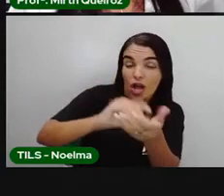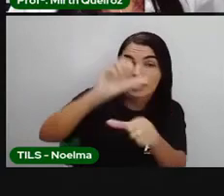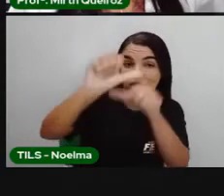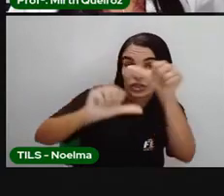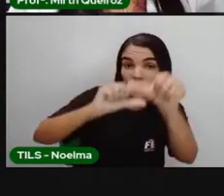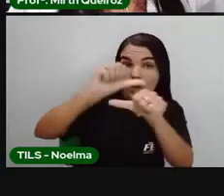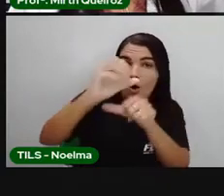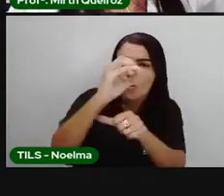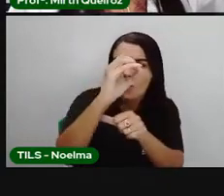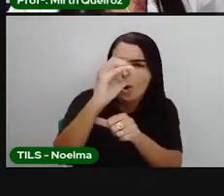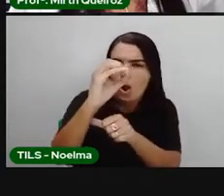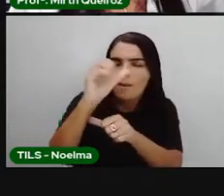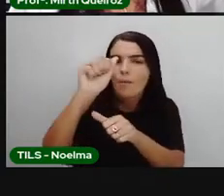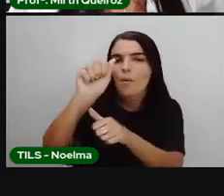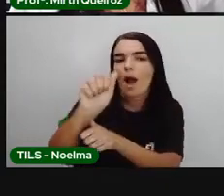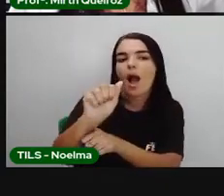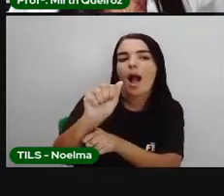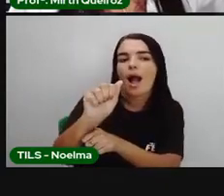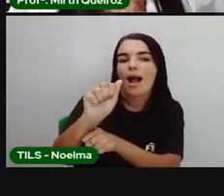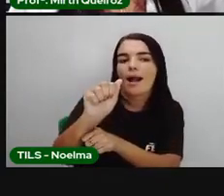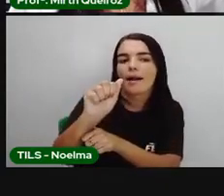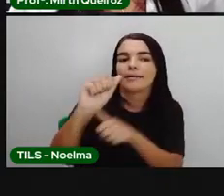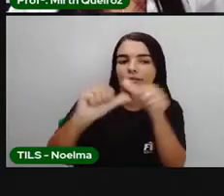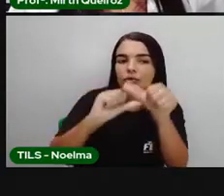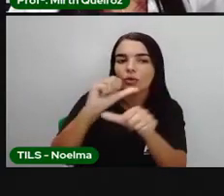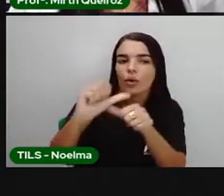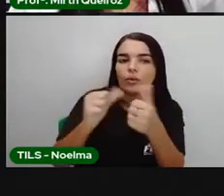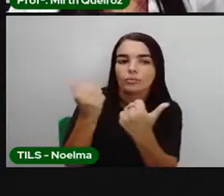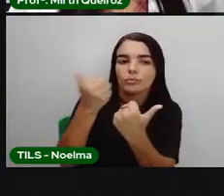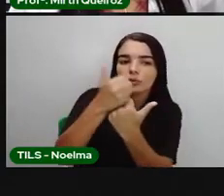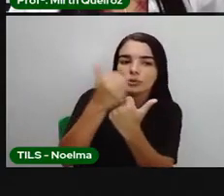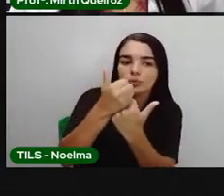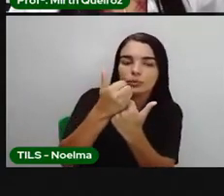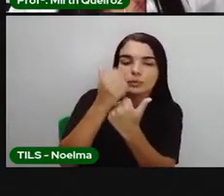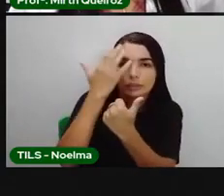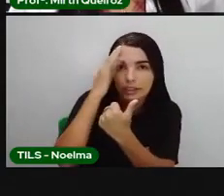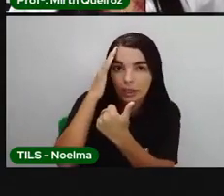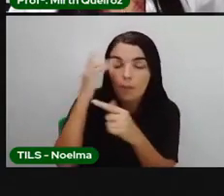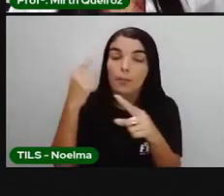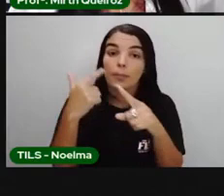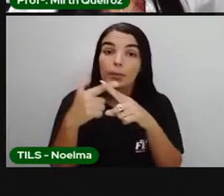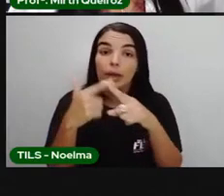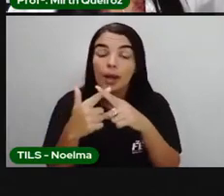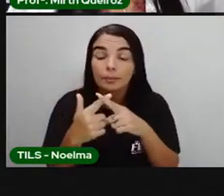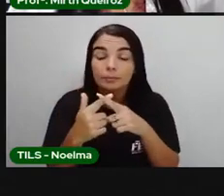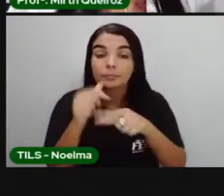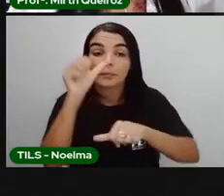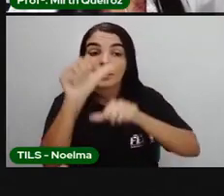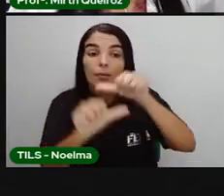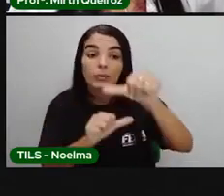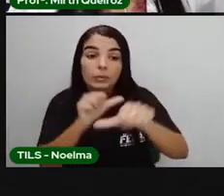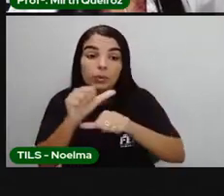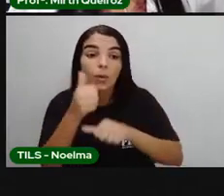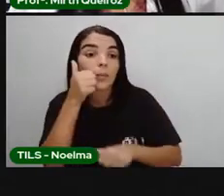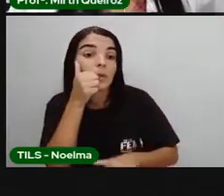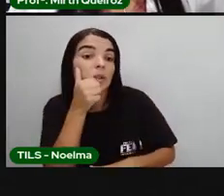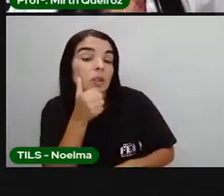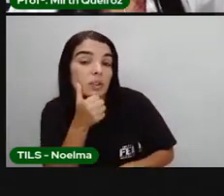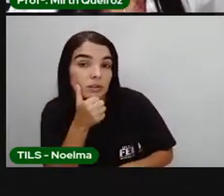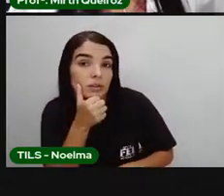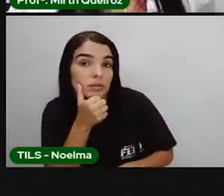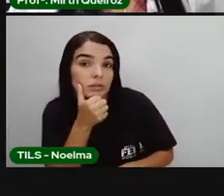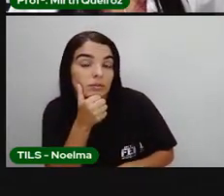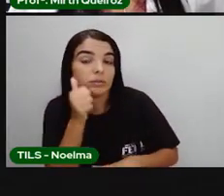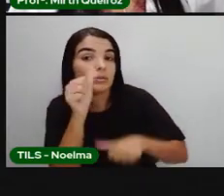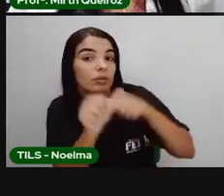dinossaurinha ou a dinossaurinha? É o a. Como a gente mudou para o plural, essas palavras que